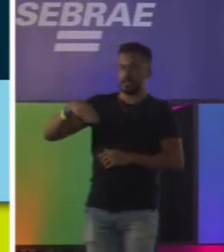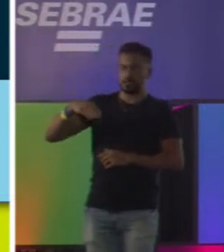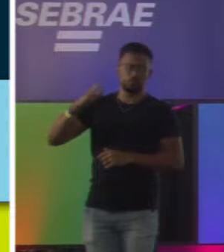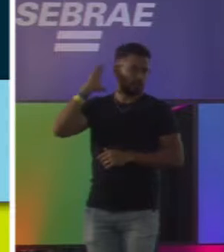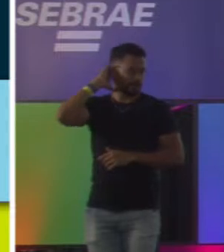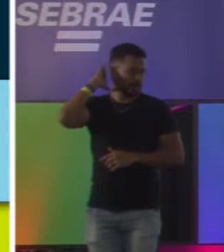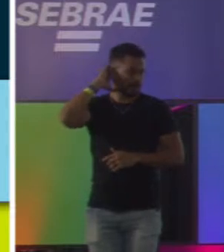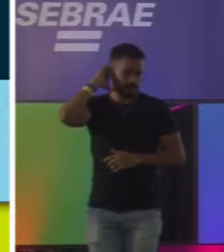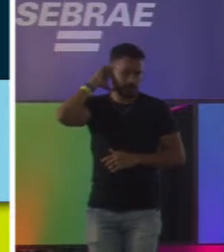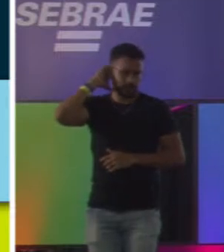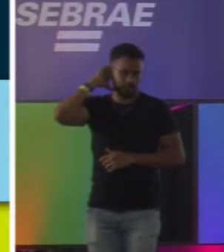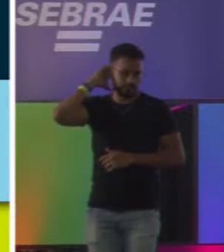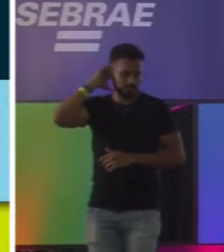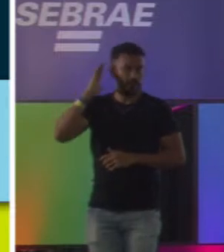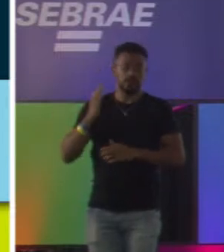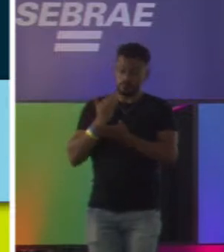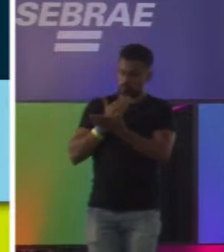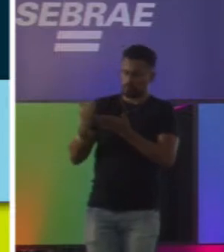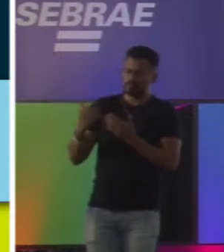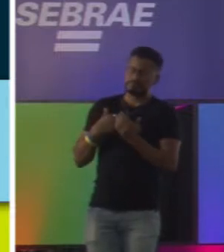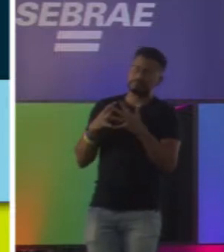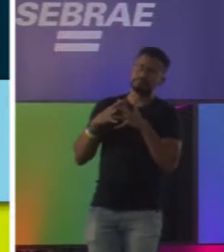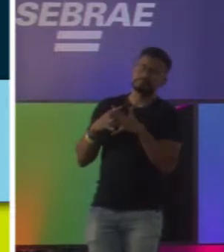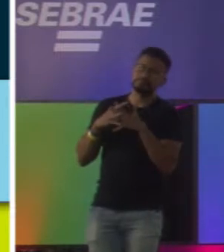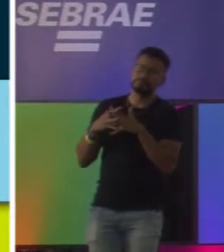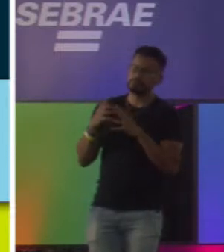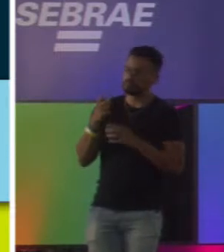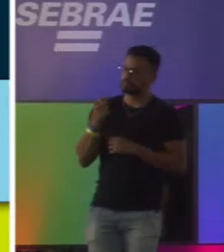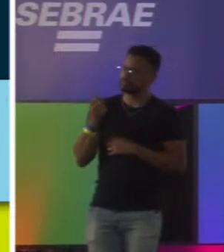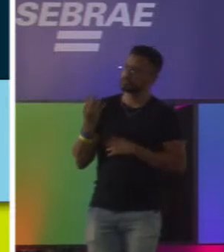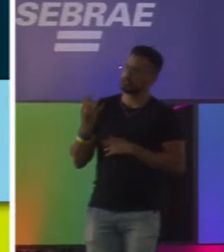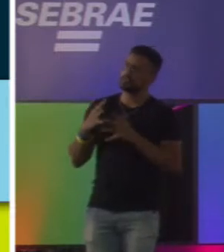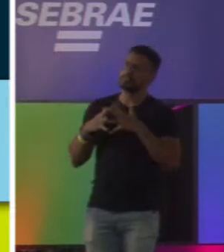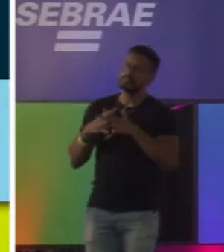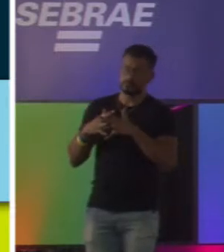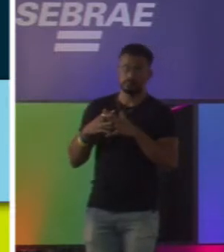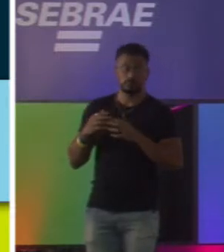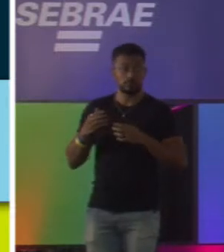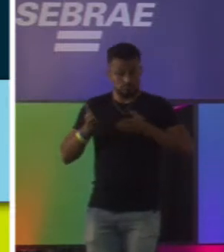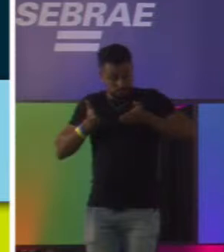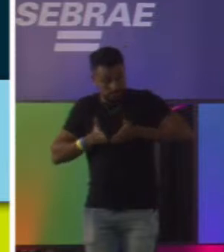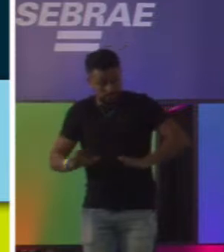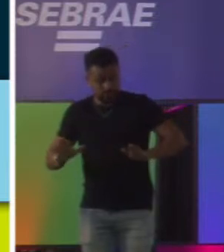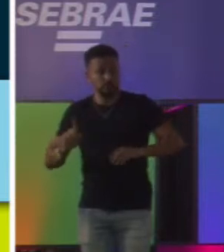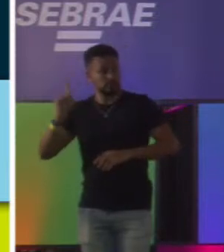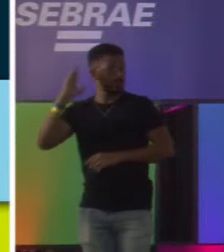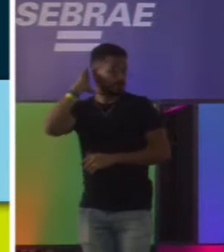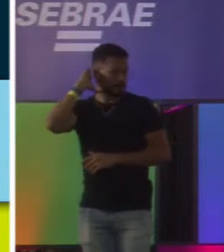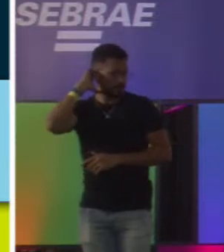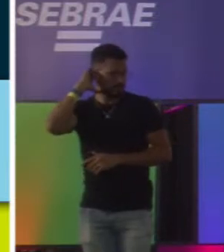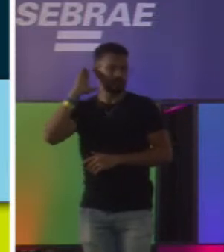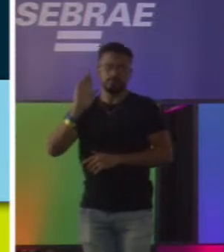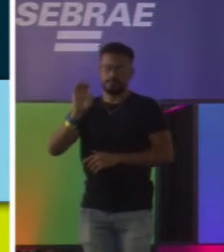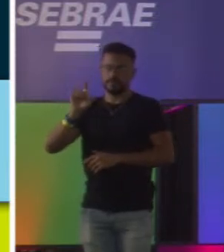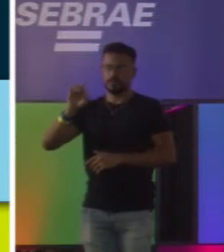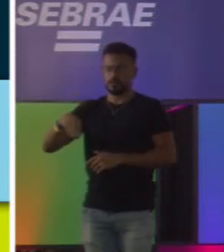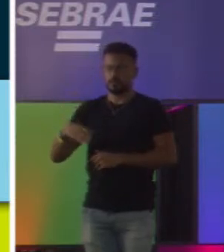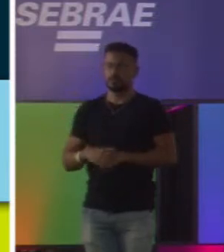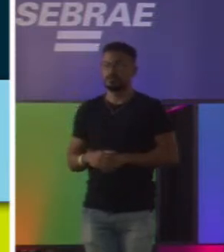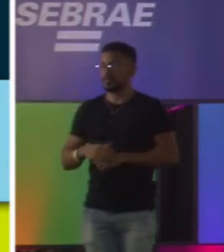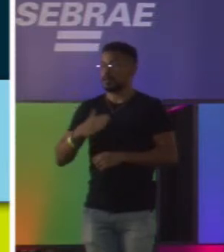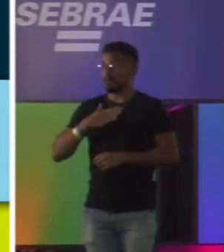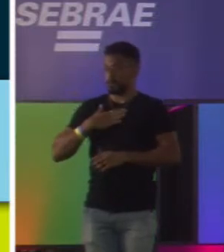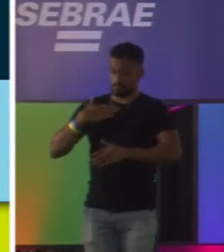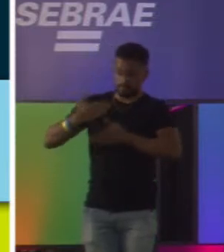dúvida começou em 2014. Eu nasci em Belém do Pará. E o meu processo de aprender inovação começou